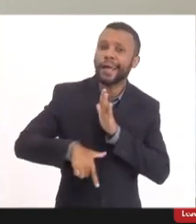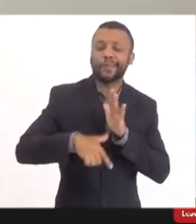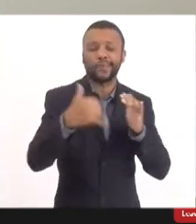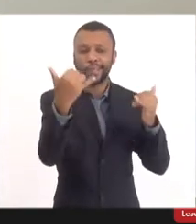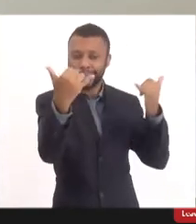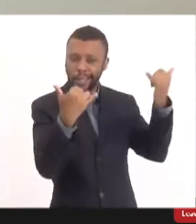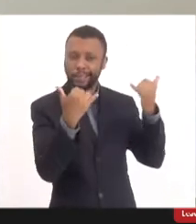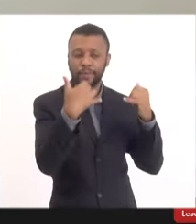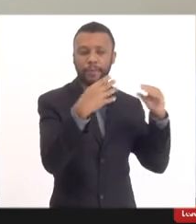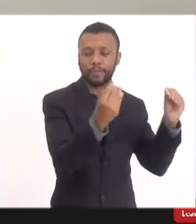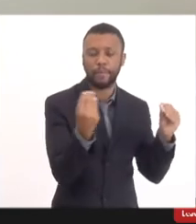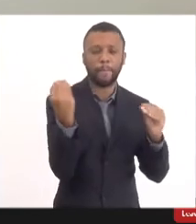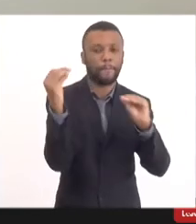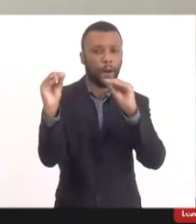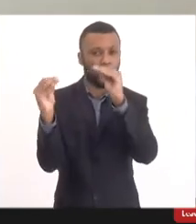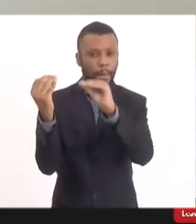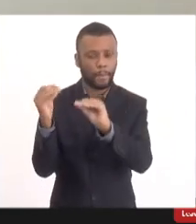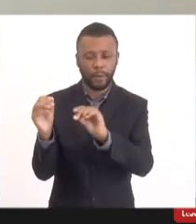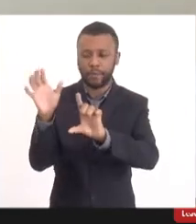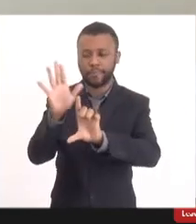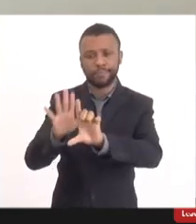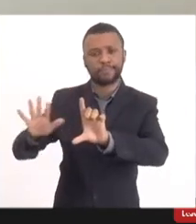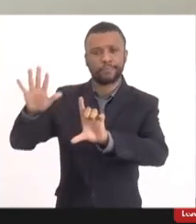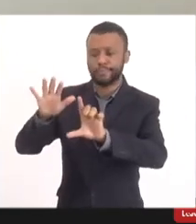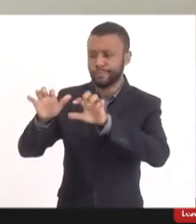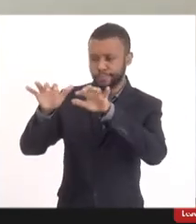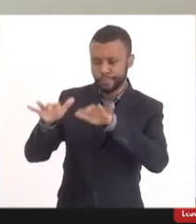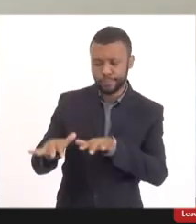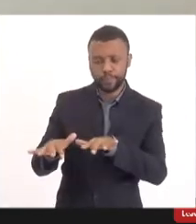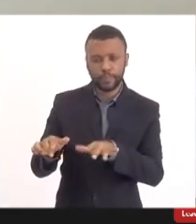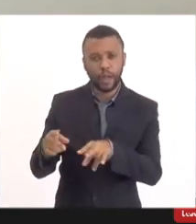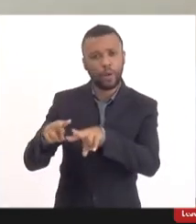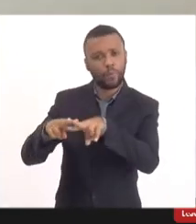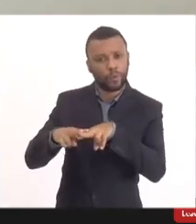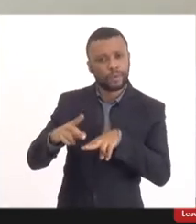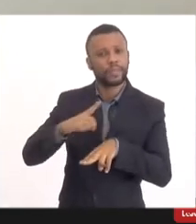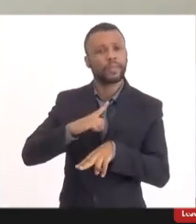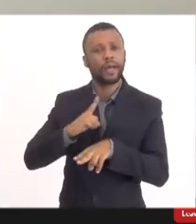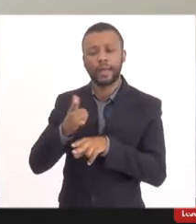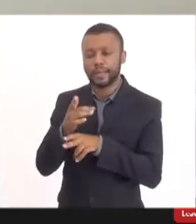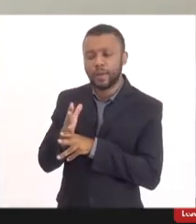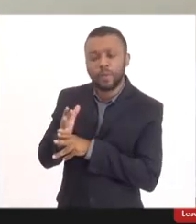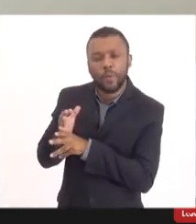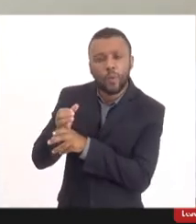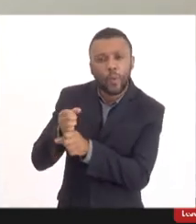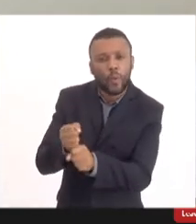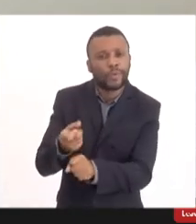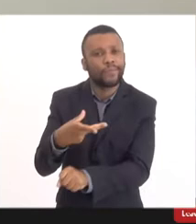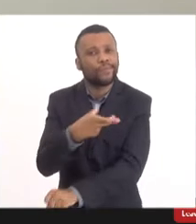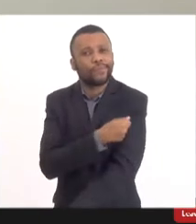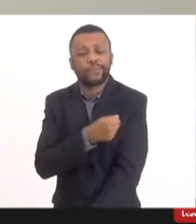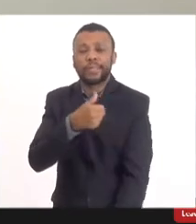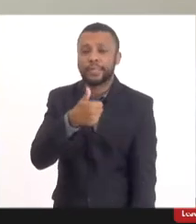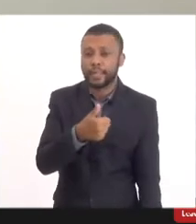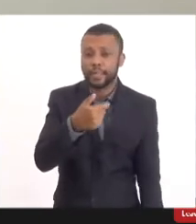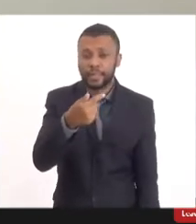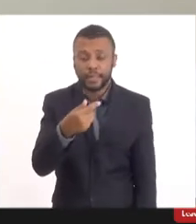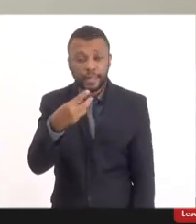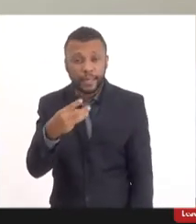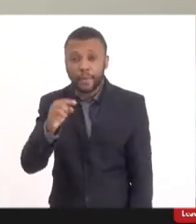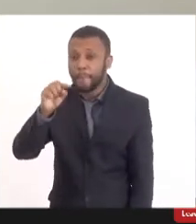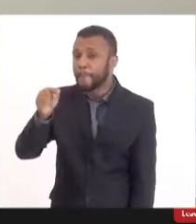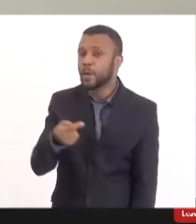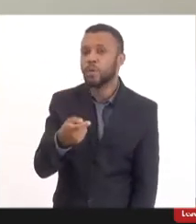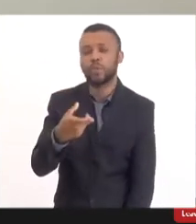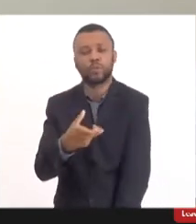de informação. Por isso que eu citei um montante de vacina distribuída, das 783 mil doses, a gente só tem no momento no